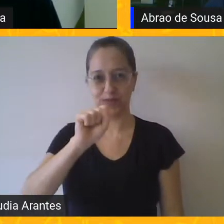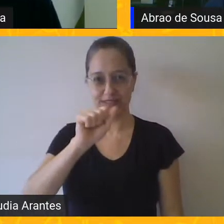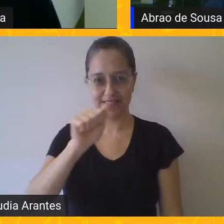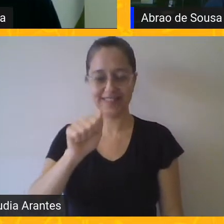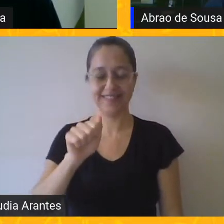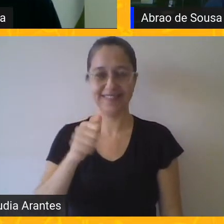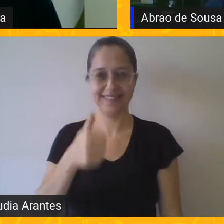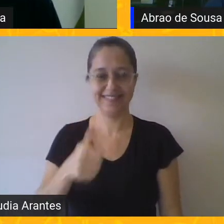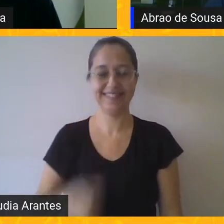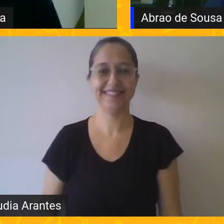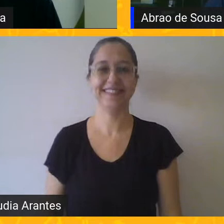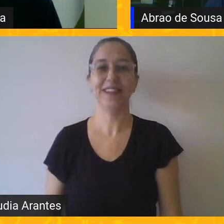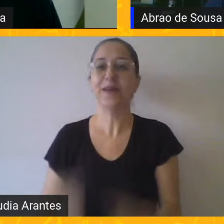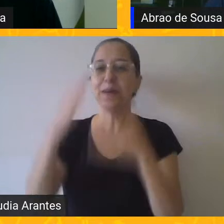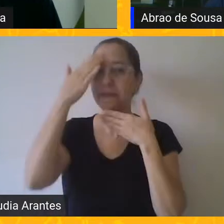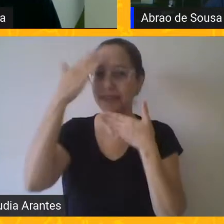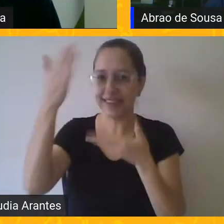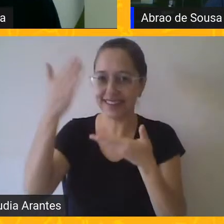Muito obrigado.